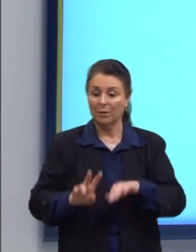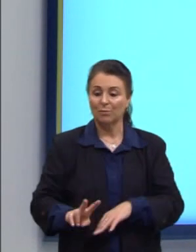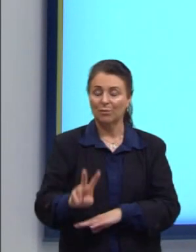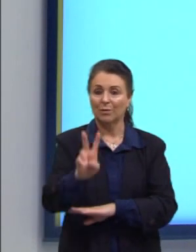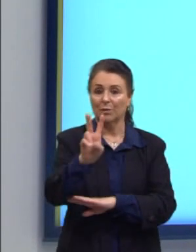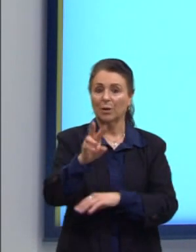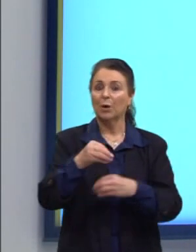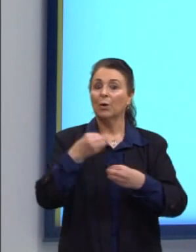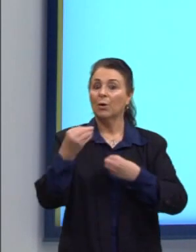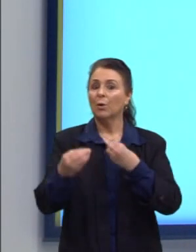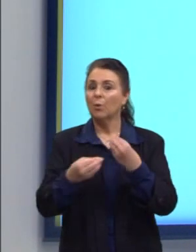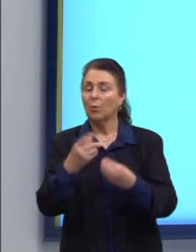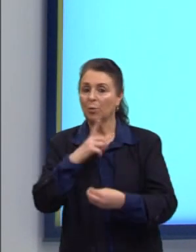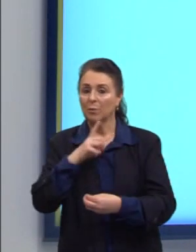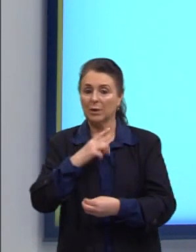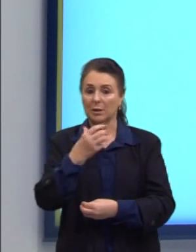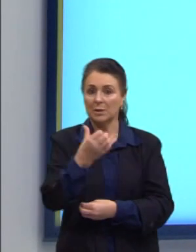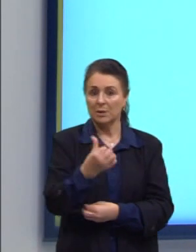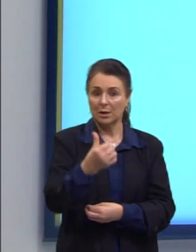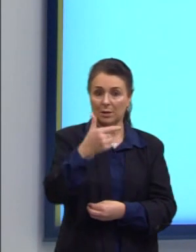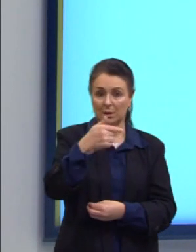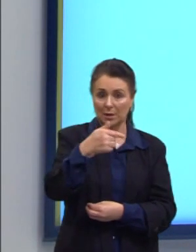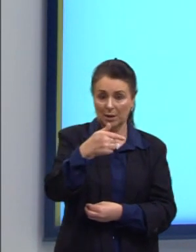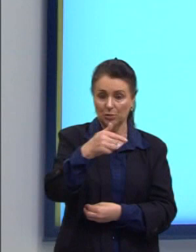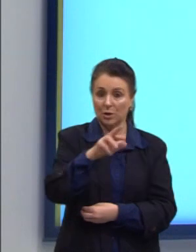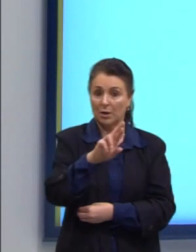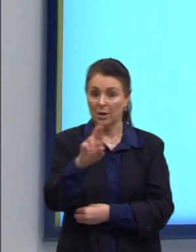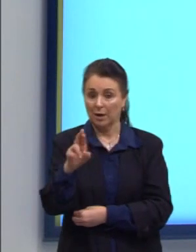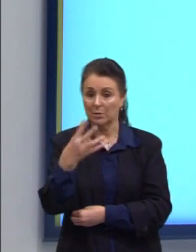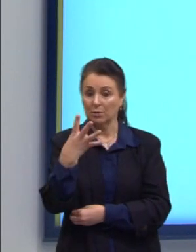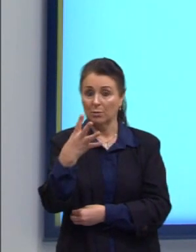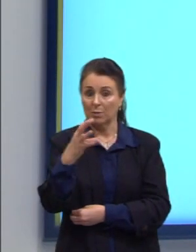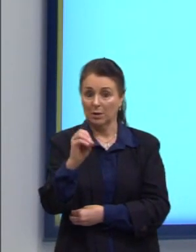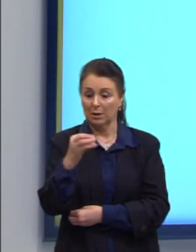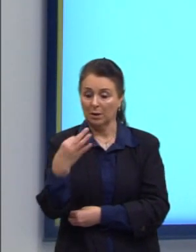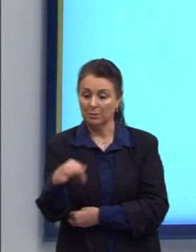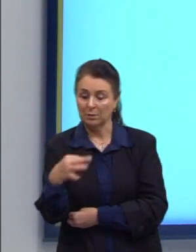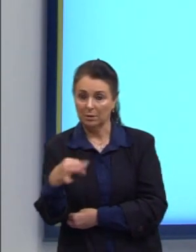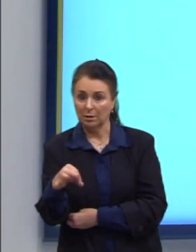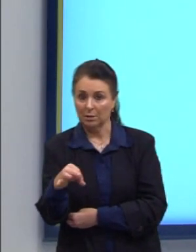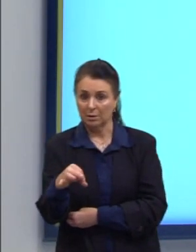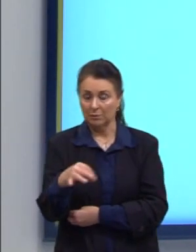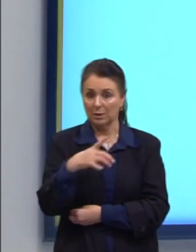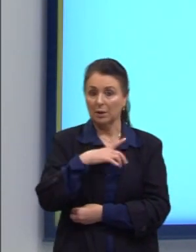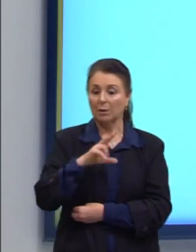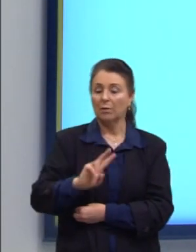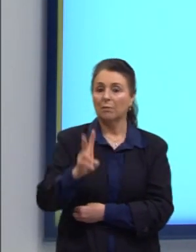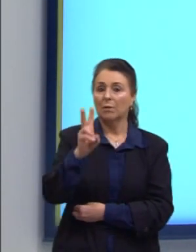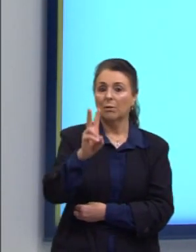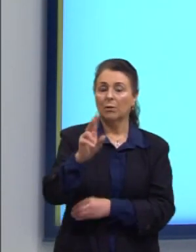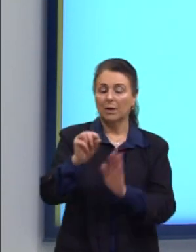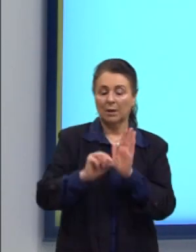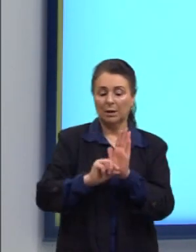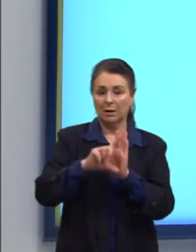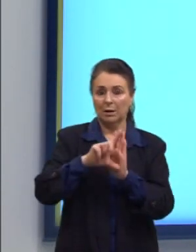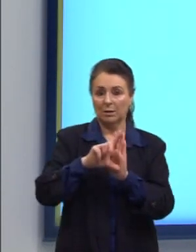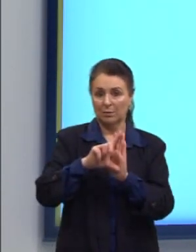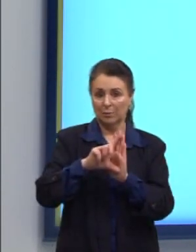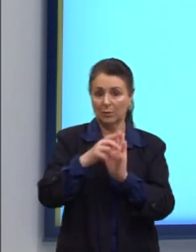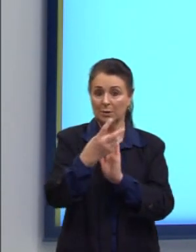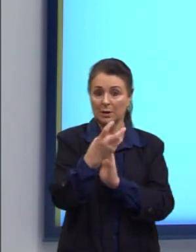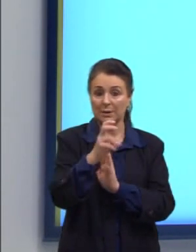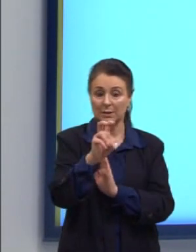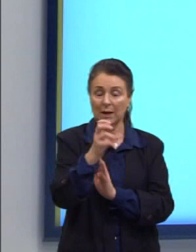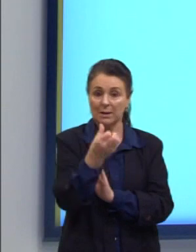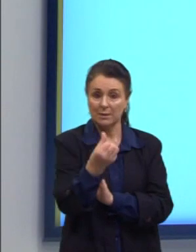Como nós teríamos ali 67 reais e 40 centavos, o valor, então, ele é superior a 65